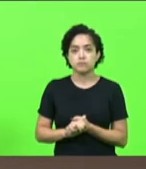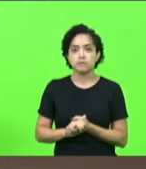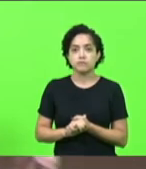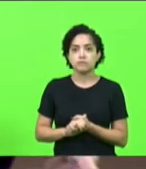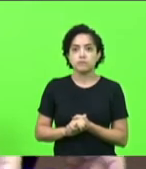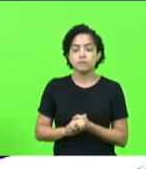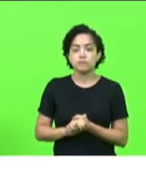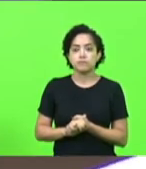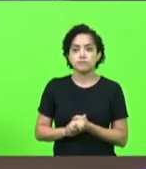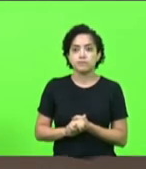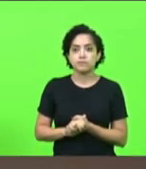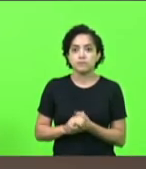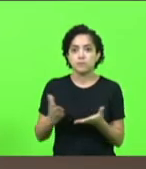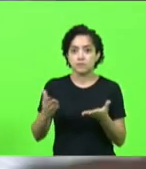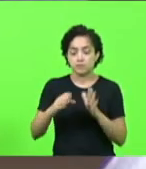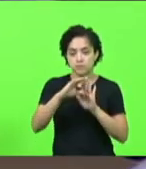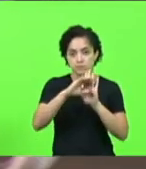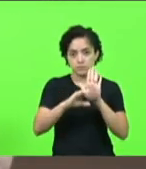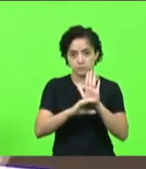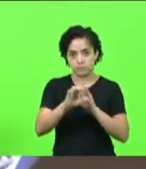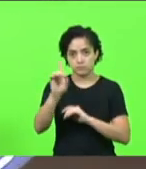vamos à ordem do dia